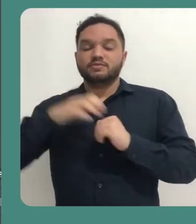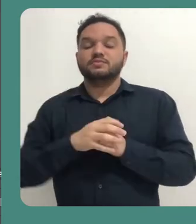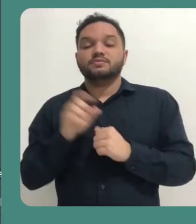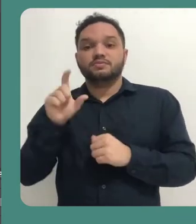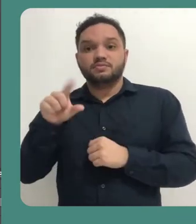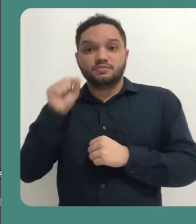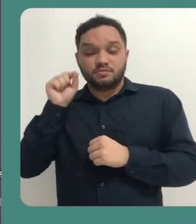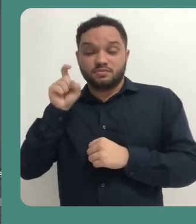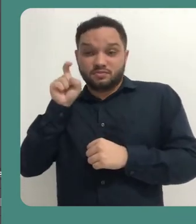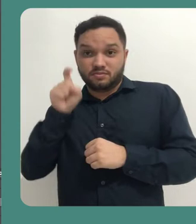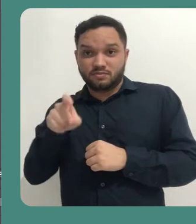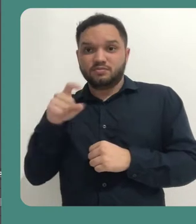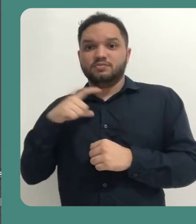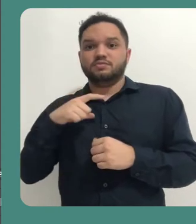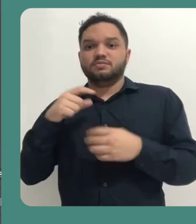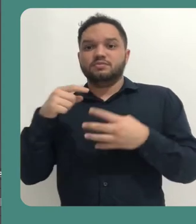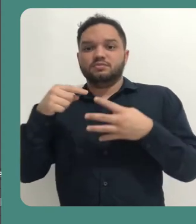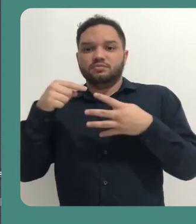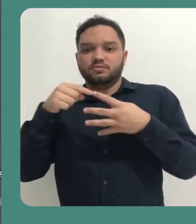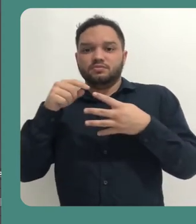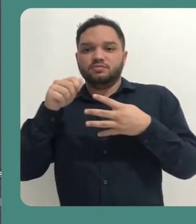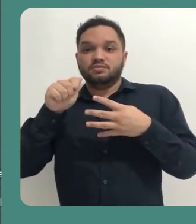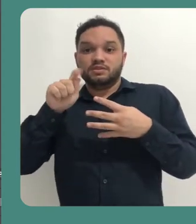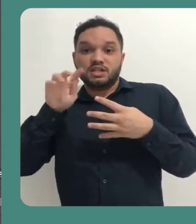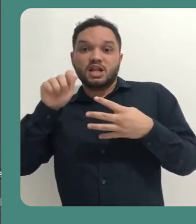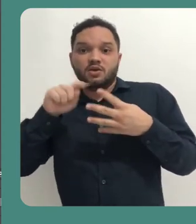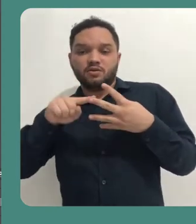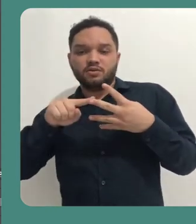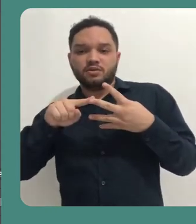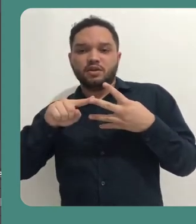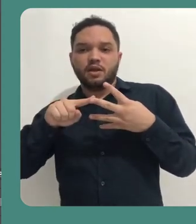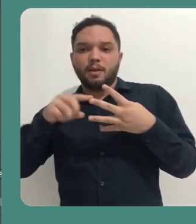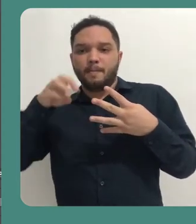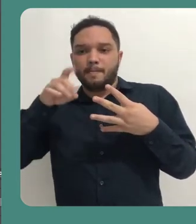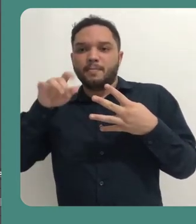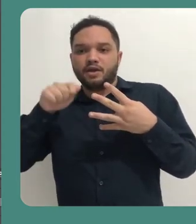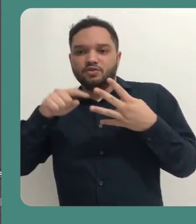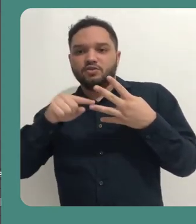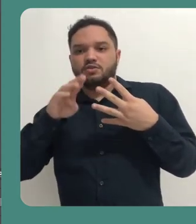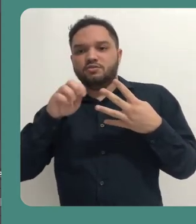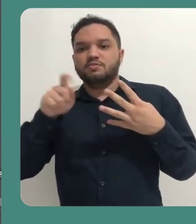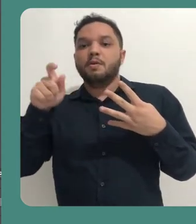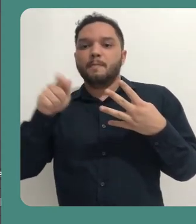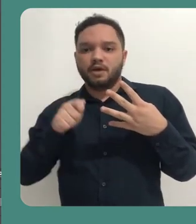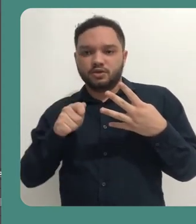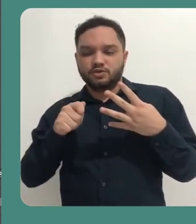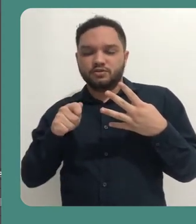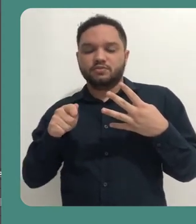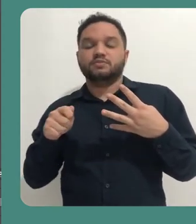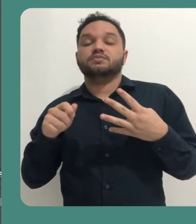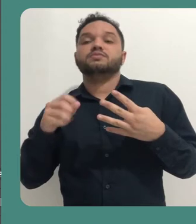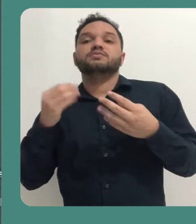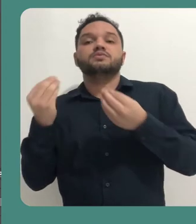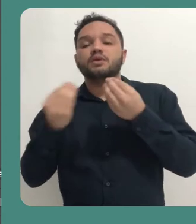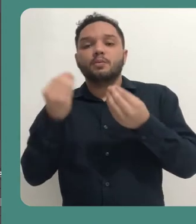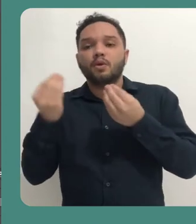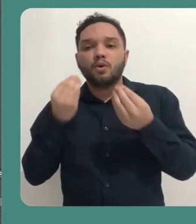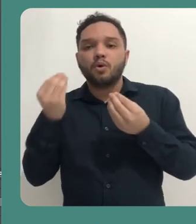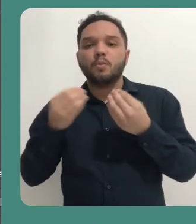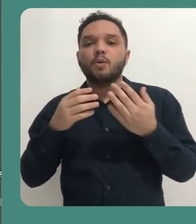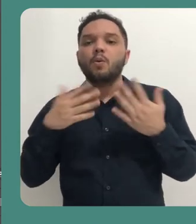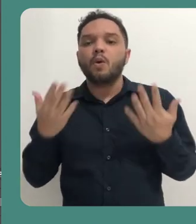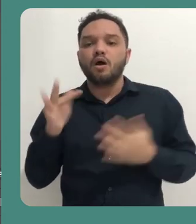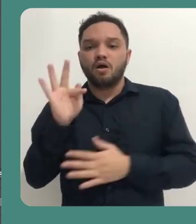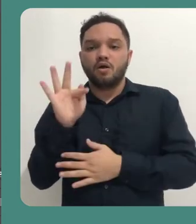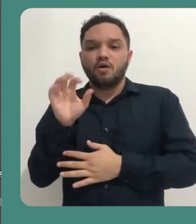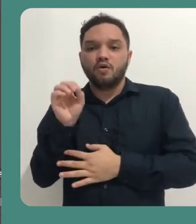campo de seleção, a gente tem as opções de alta, média e baixa qualidade. Uma outra opção é o formato do vídeo